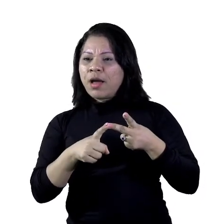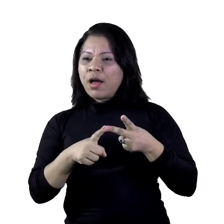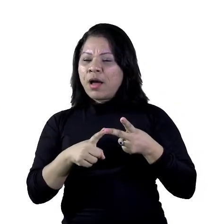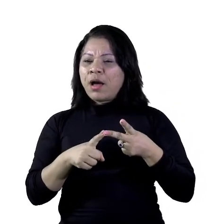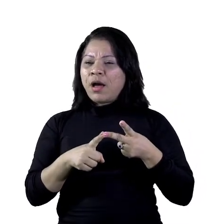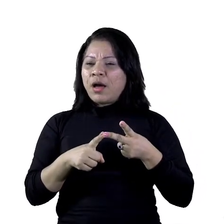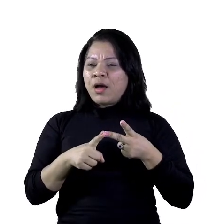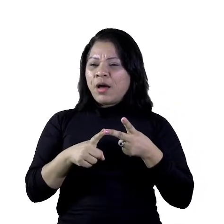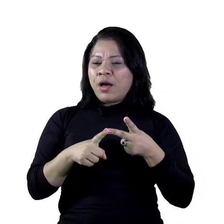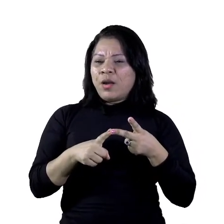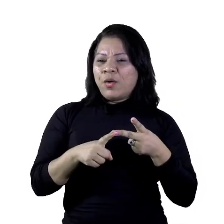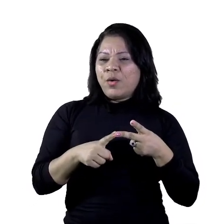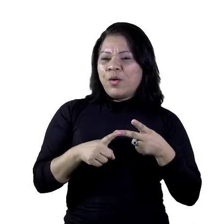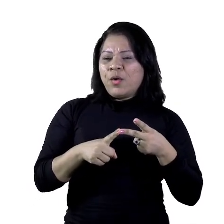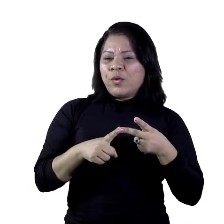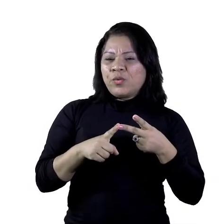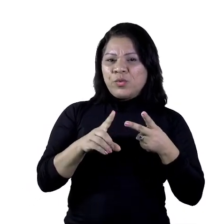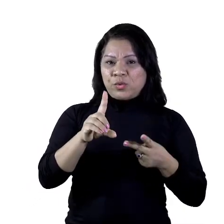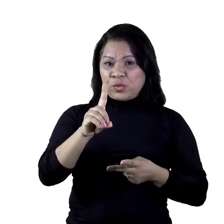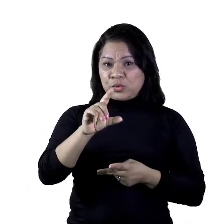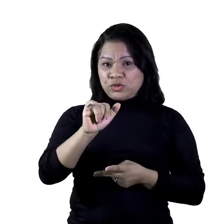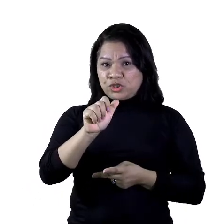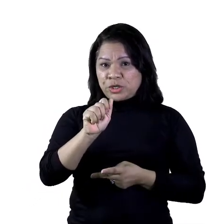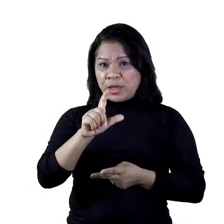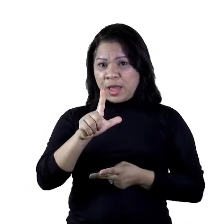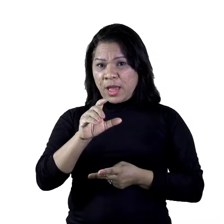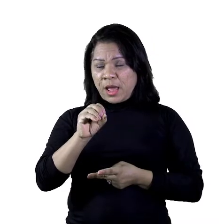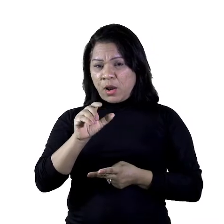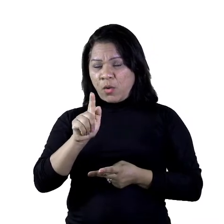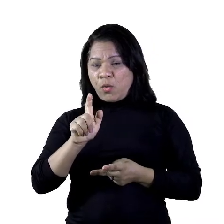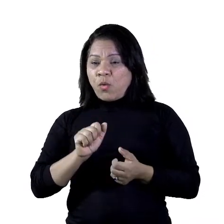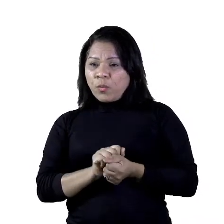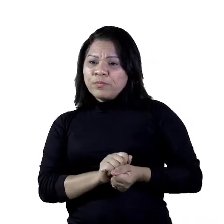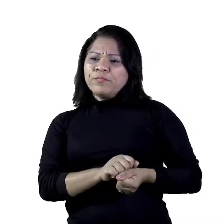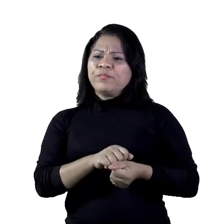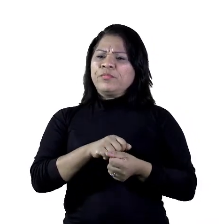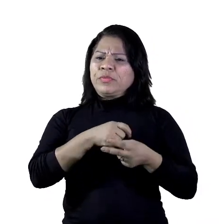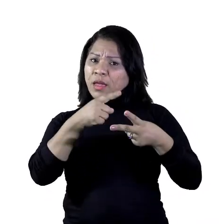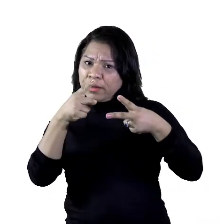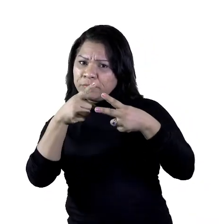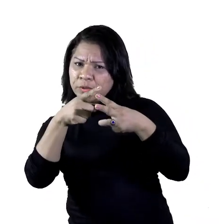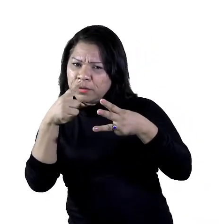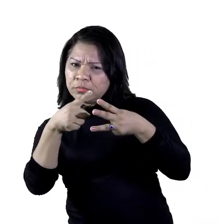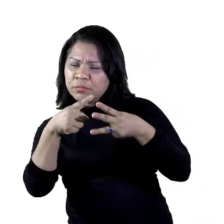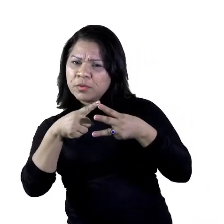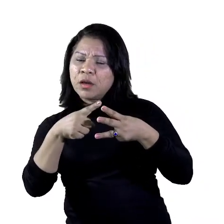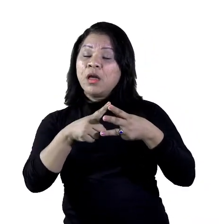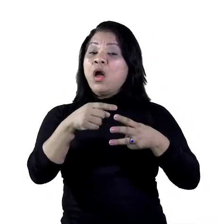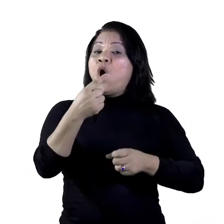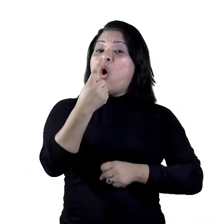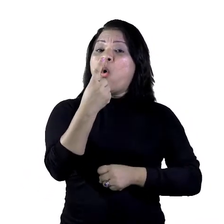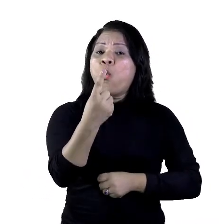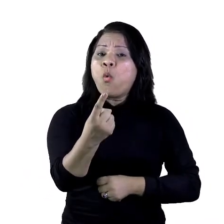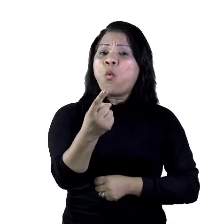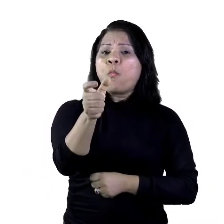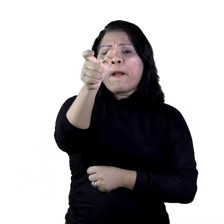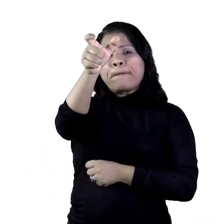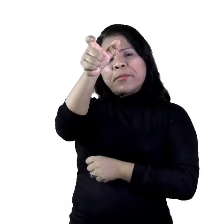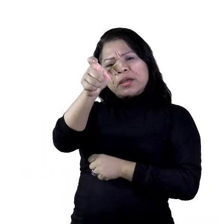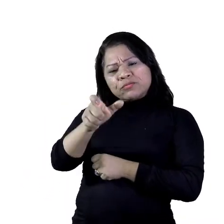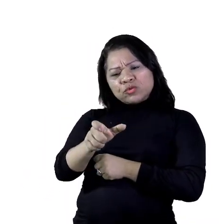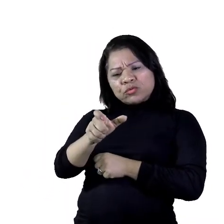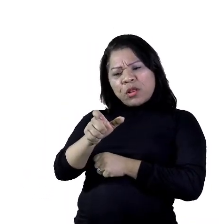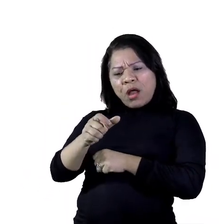monólogo? O monólogo é o seguinte, é quando tem uma personagem falando consigo mesma.